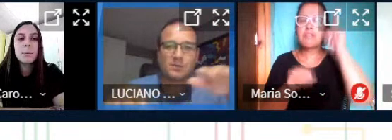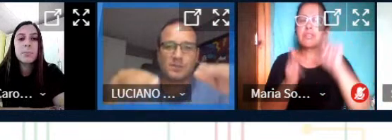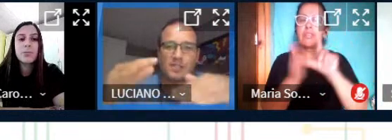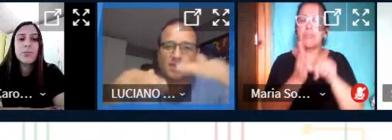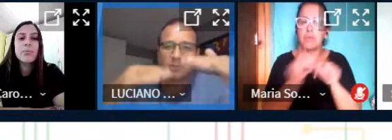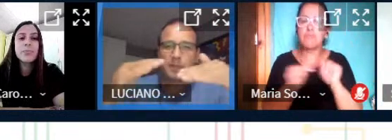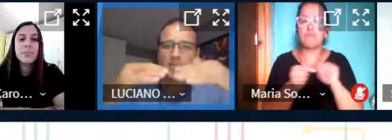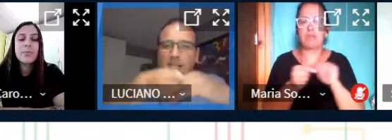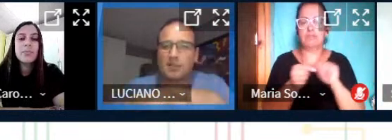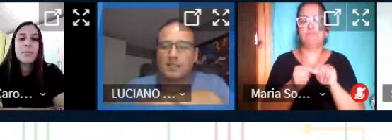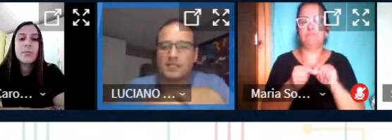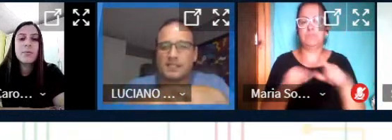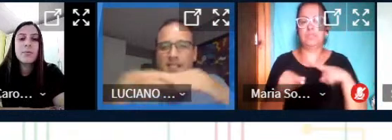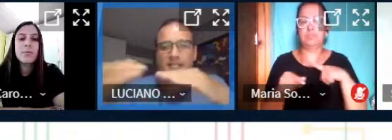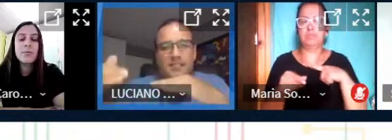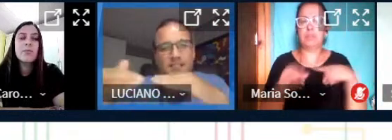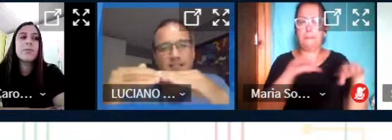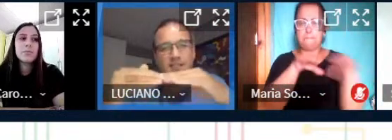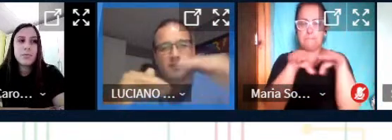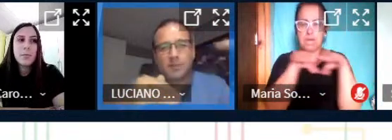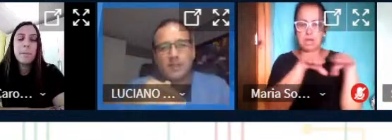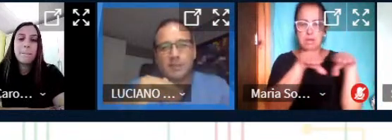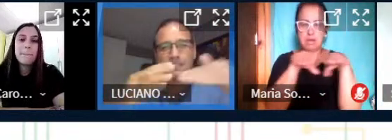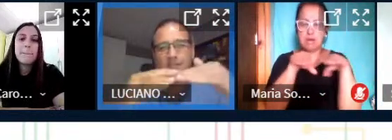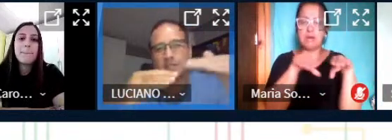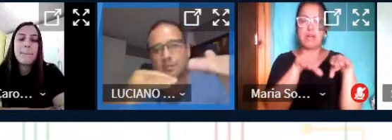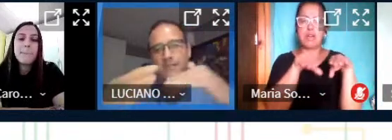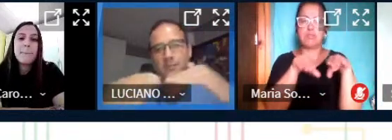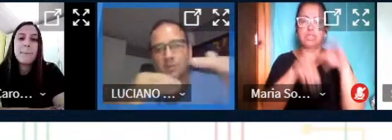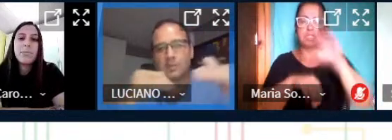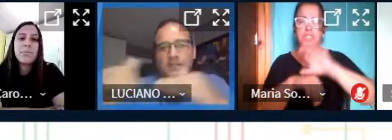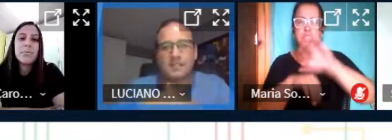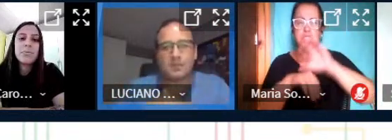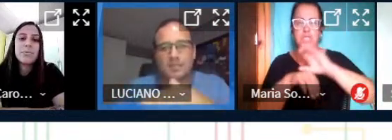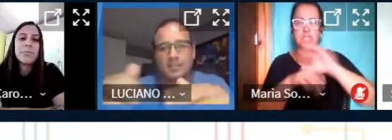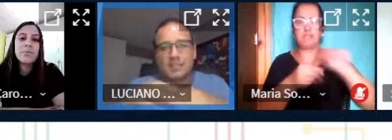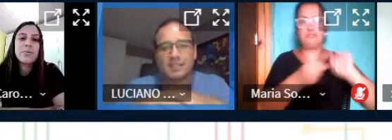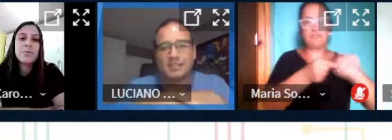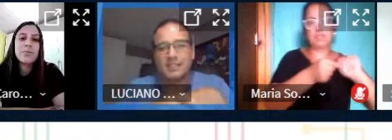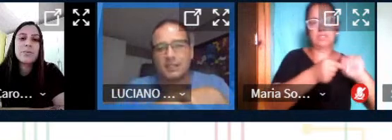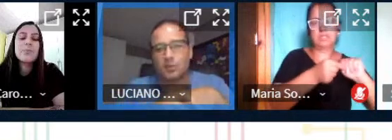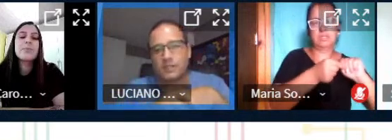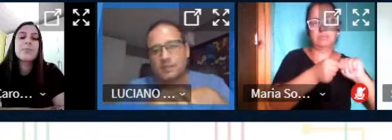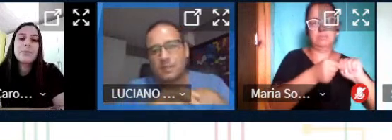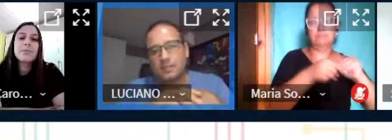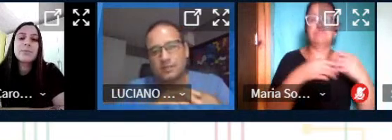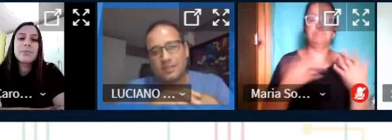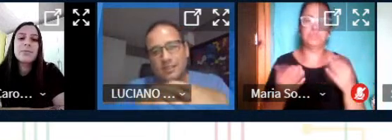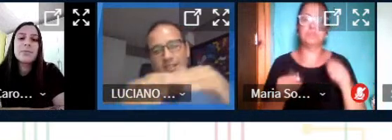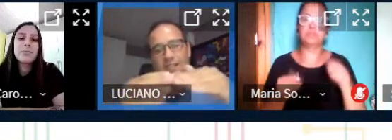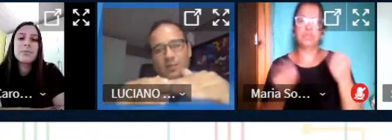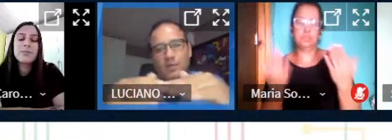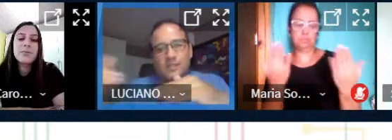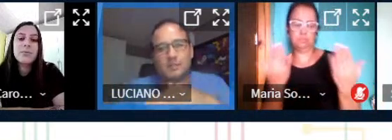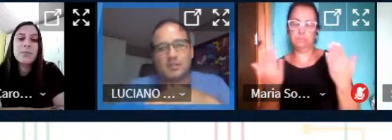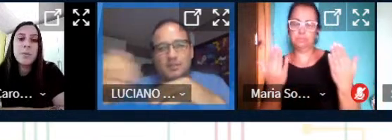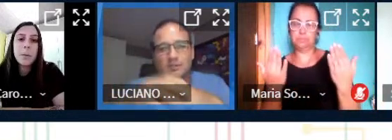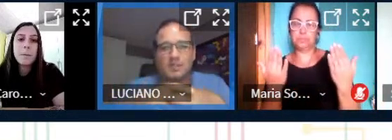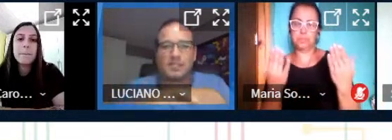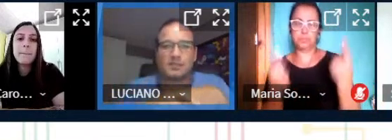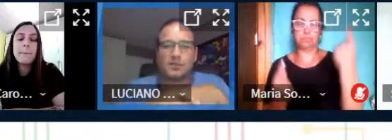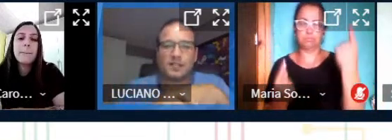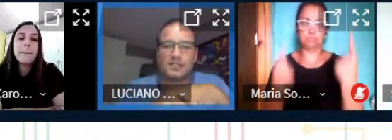massa então existe um um paralelo entre a ciência e o mão na massa não dá para ser uma coisa sem a outra tem que ter o conhecimento tendo